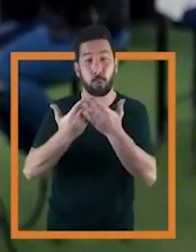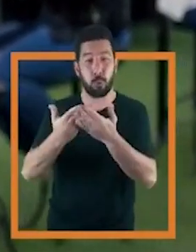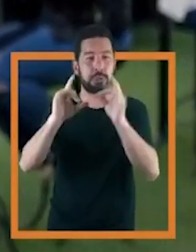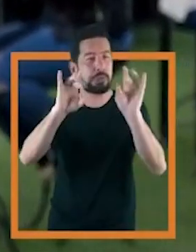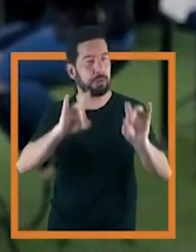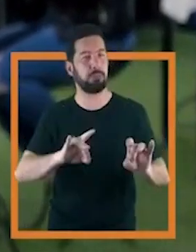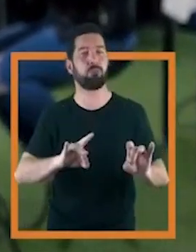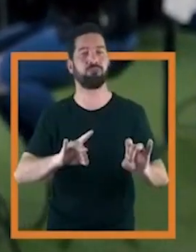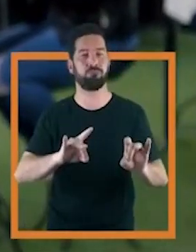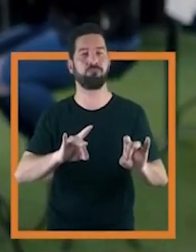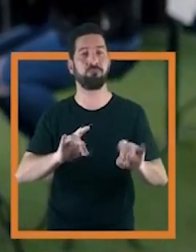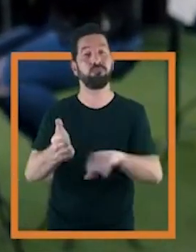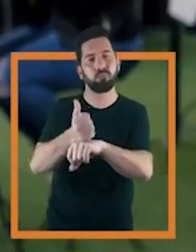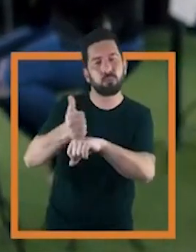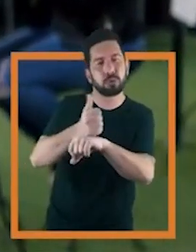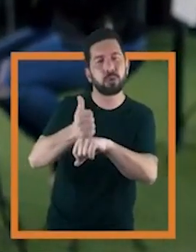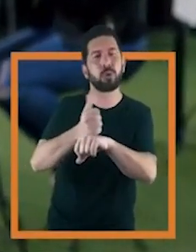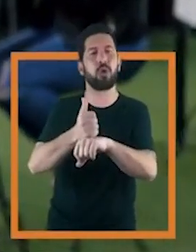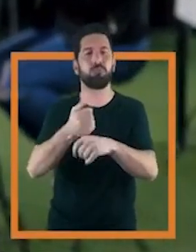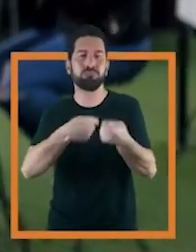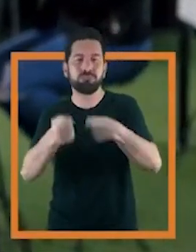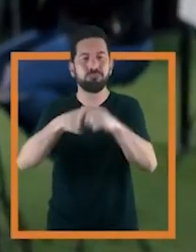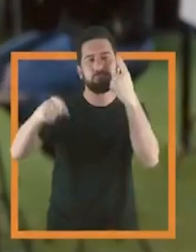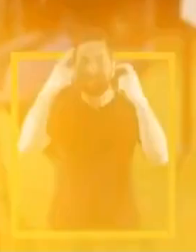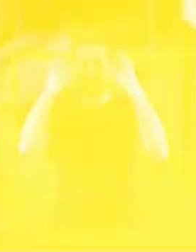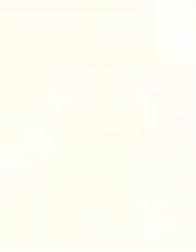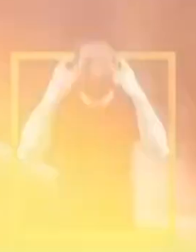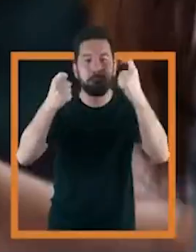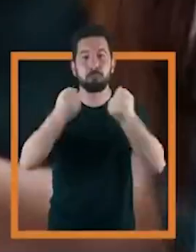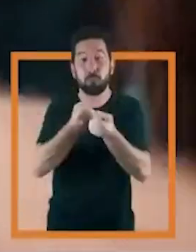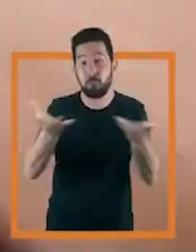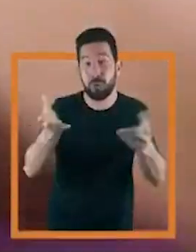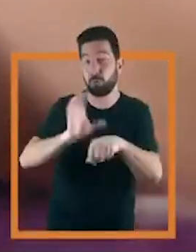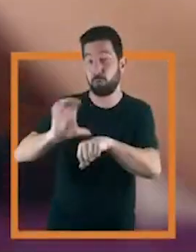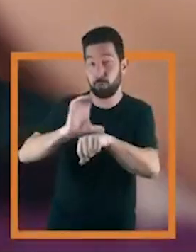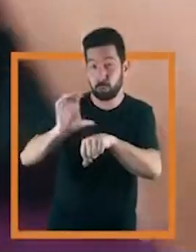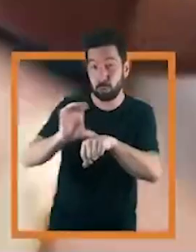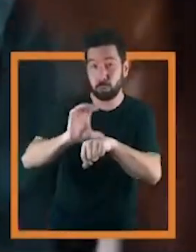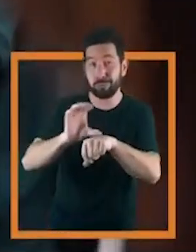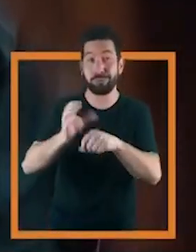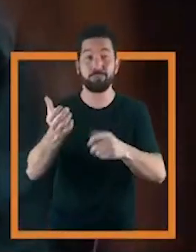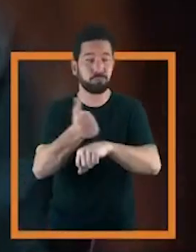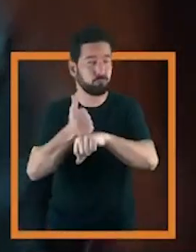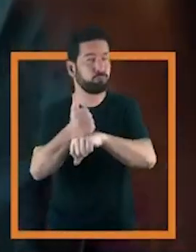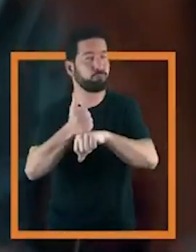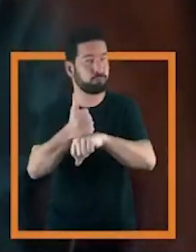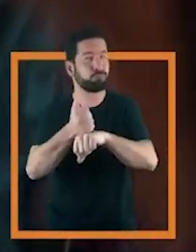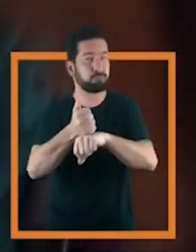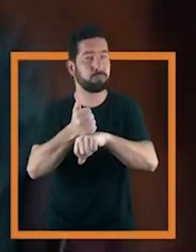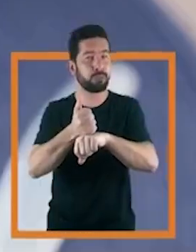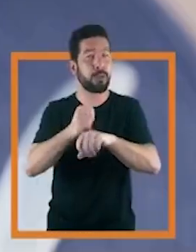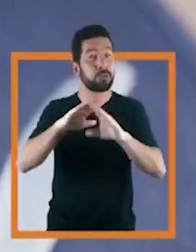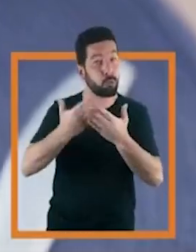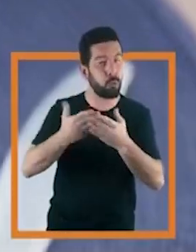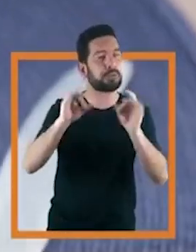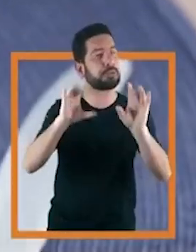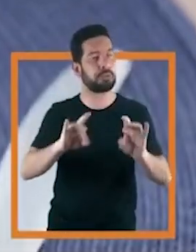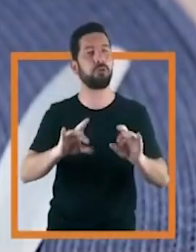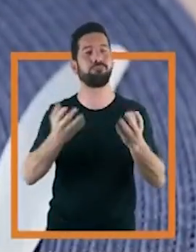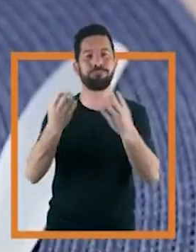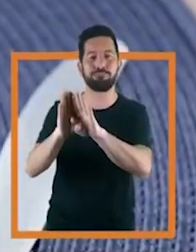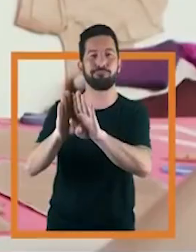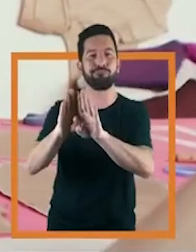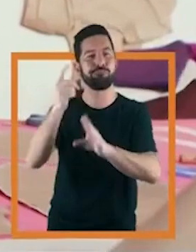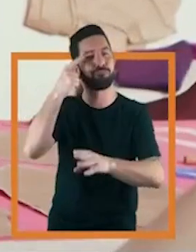construí a Zetecris, são escolas técnicas de economia criativa, que ofereciam cursos profissionalizantes. A Zetecris,